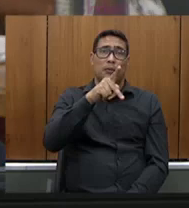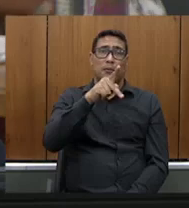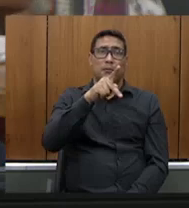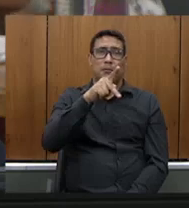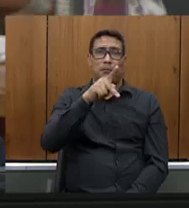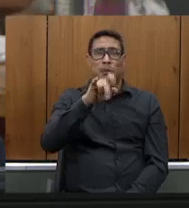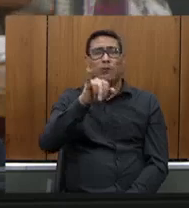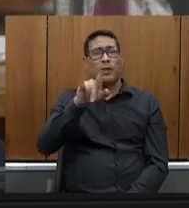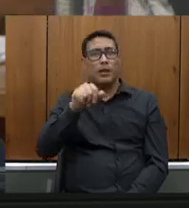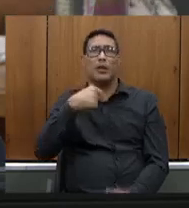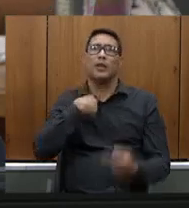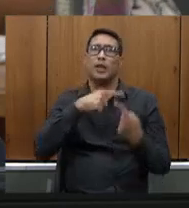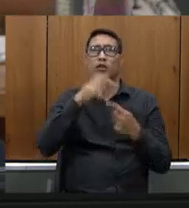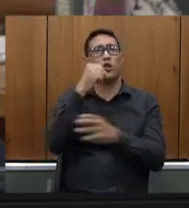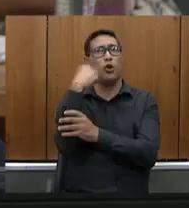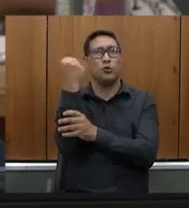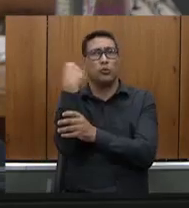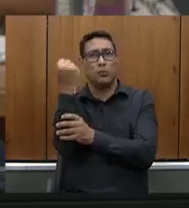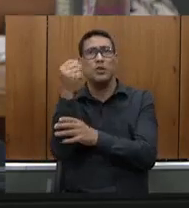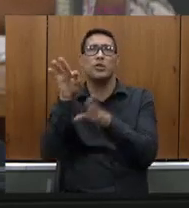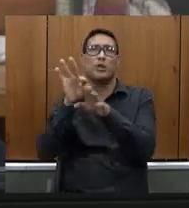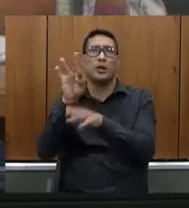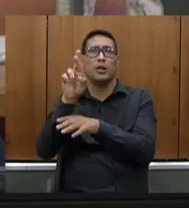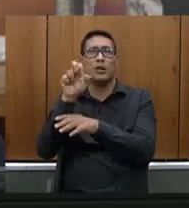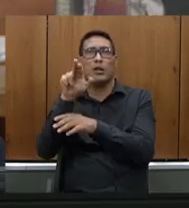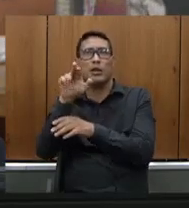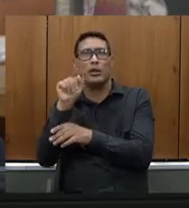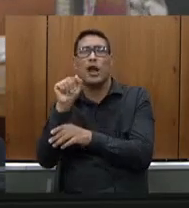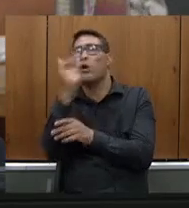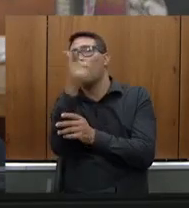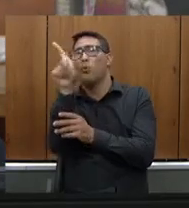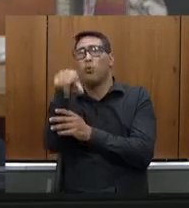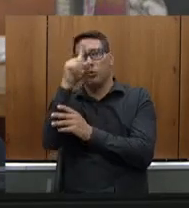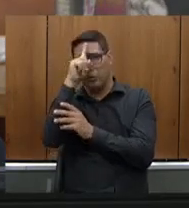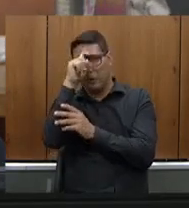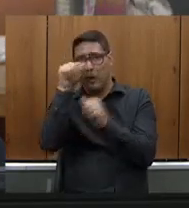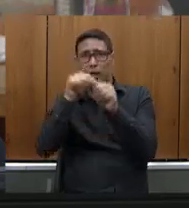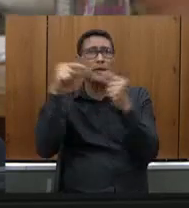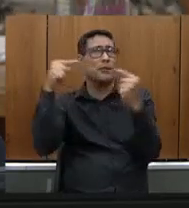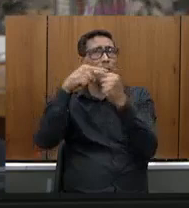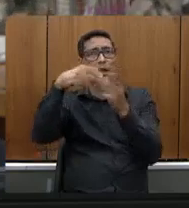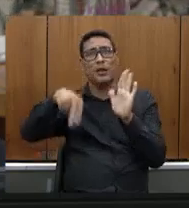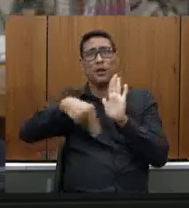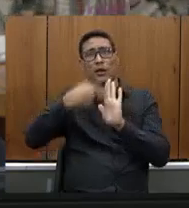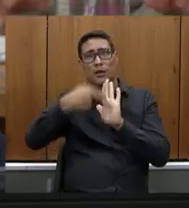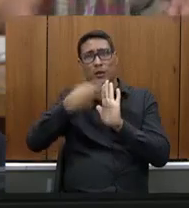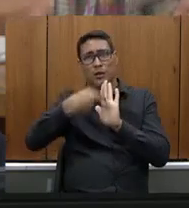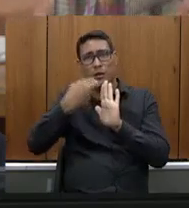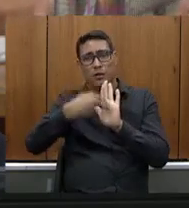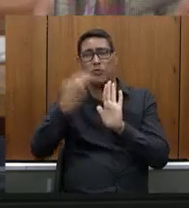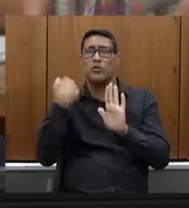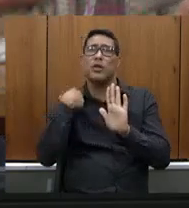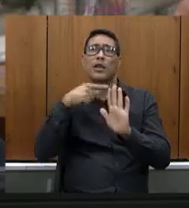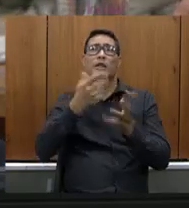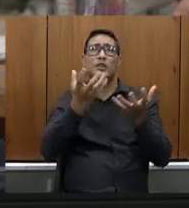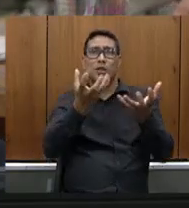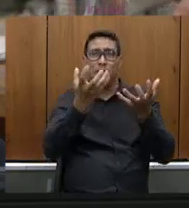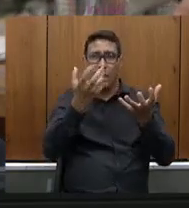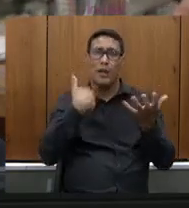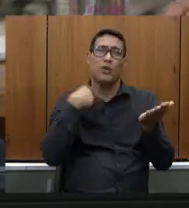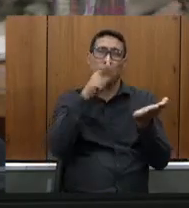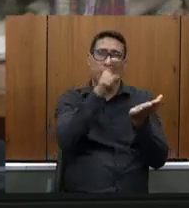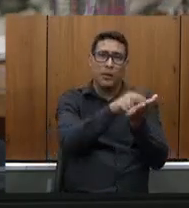trauma outros hospitais relacionados a cirurgias para que a gente desloque menos o paciente é o nosso foco o nosso esforço